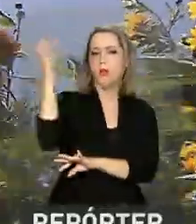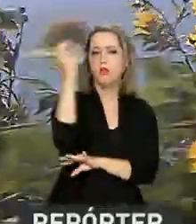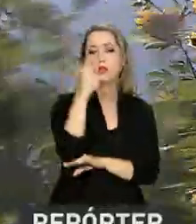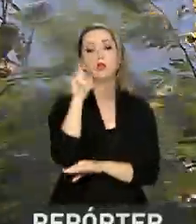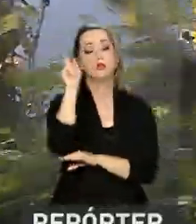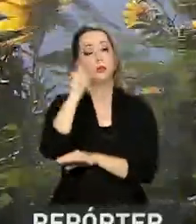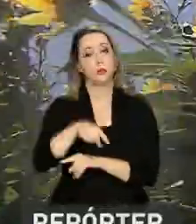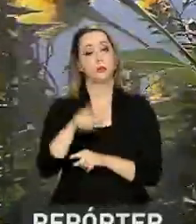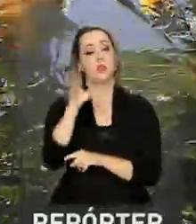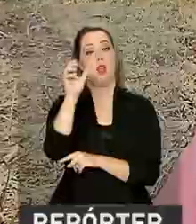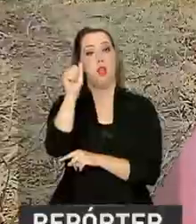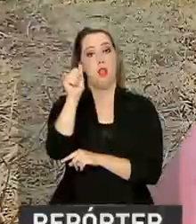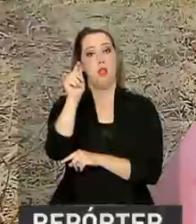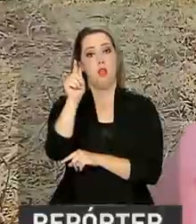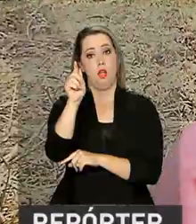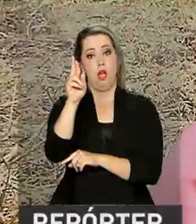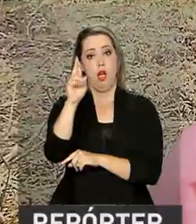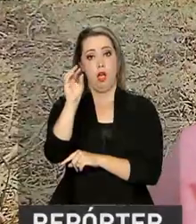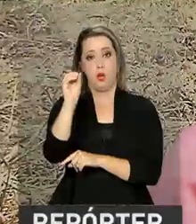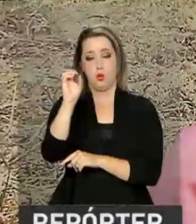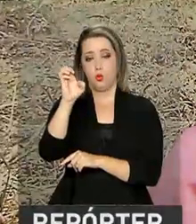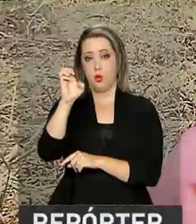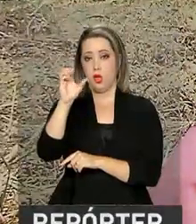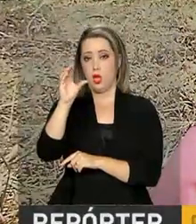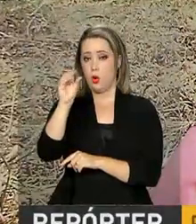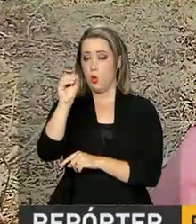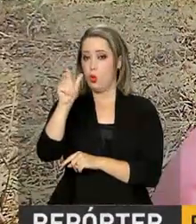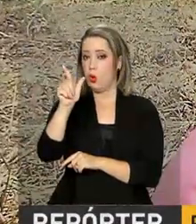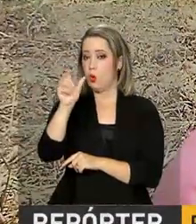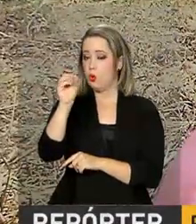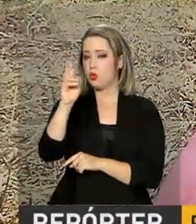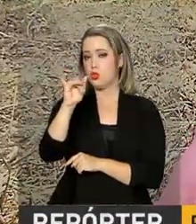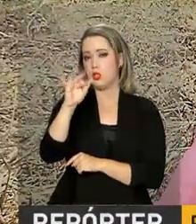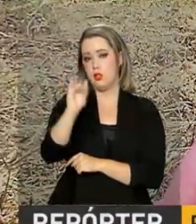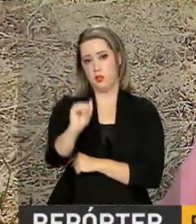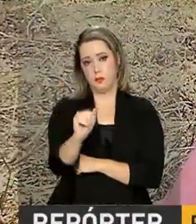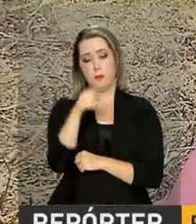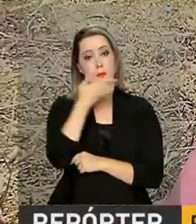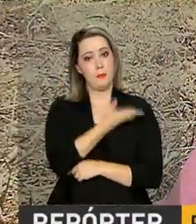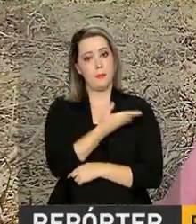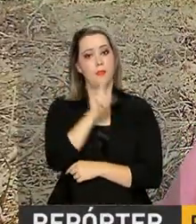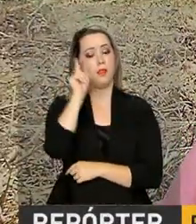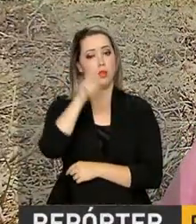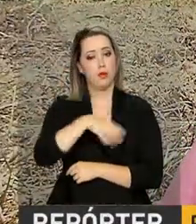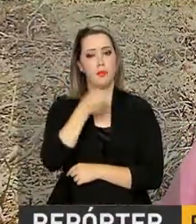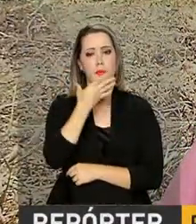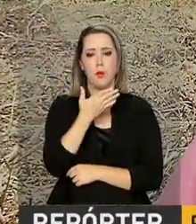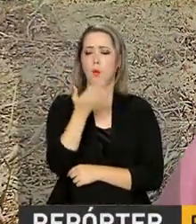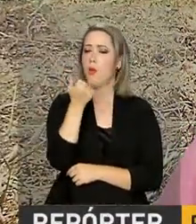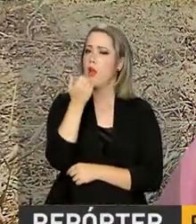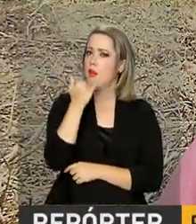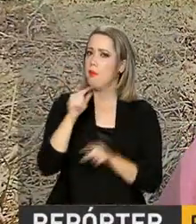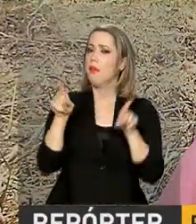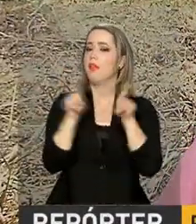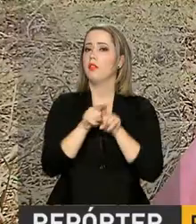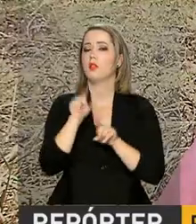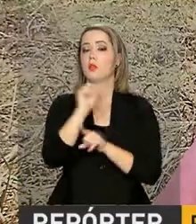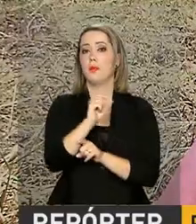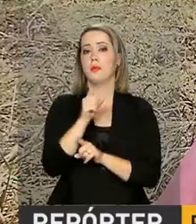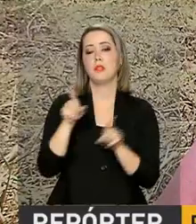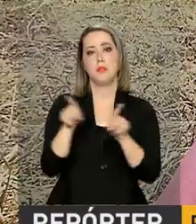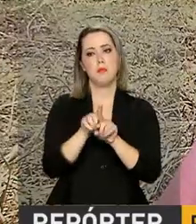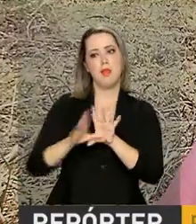benefício se estende de uma forma muito ampla, porque não só o alimento, mas o